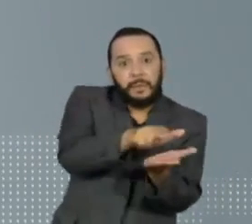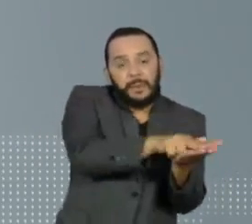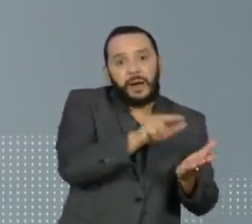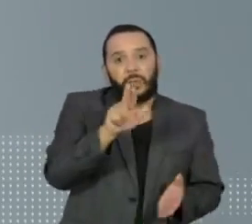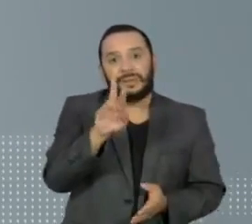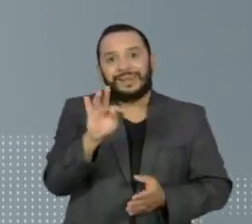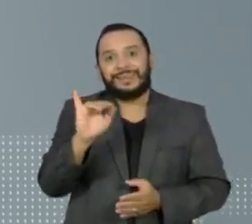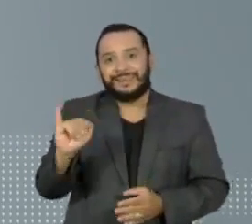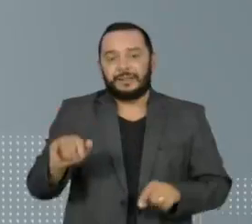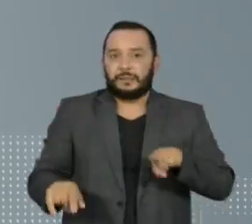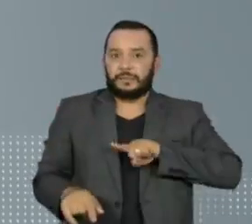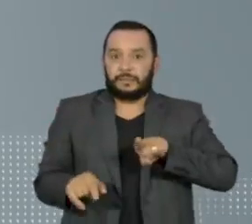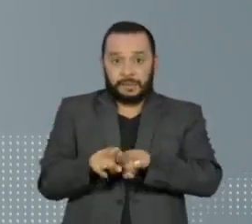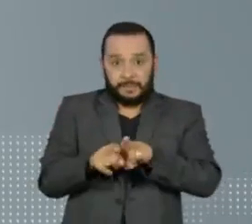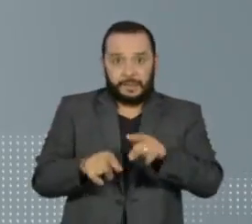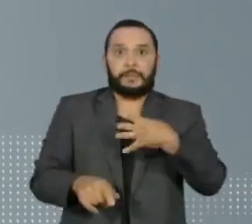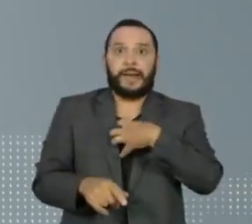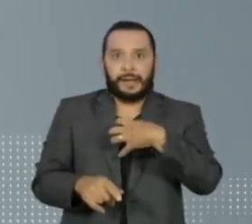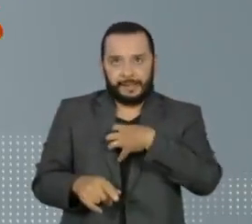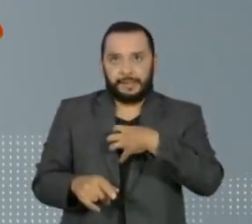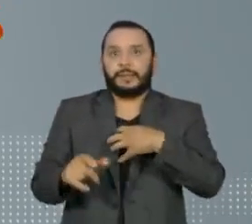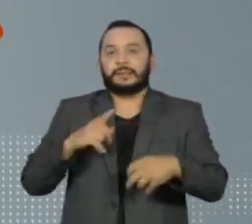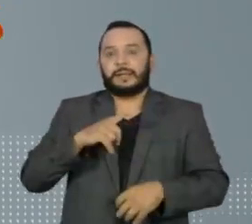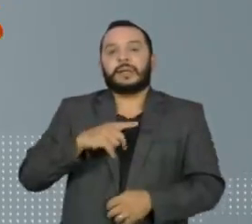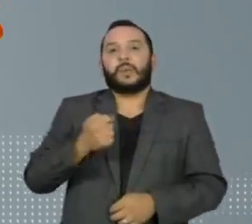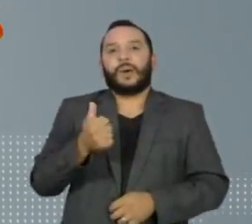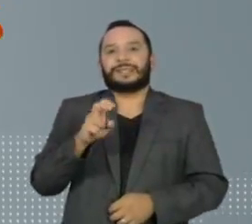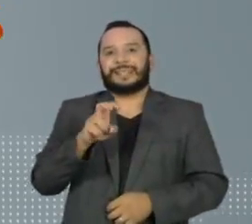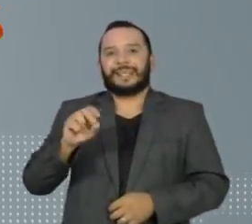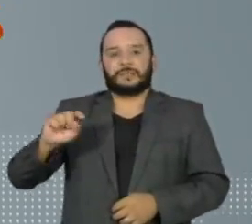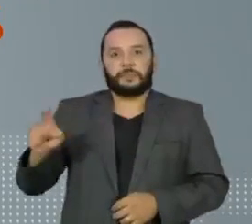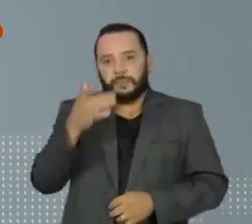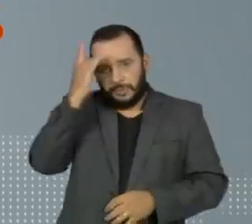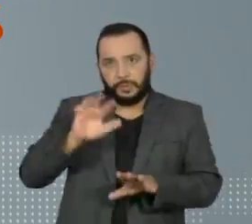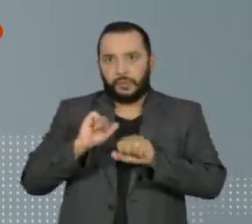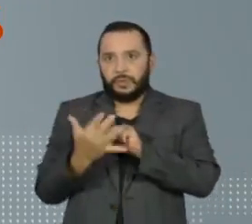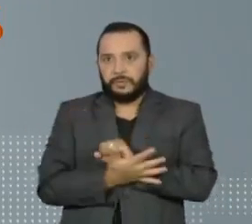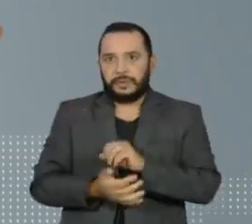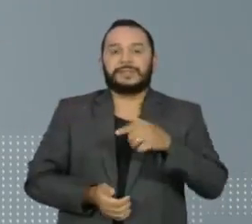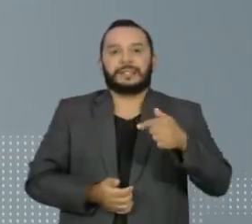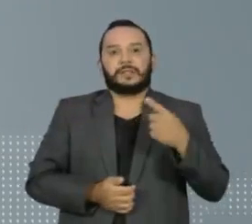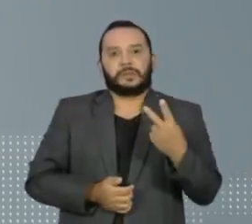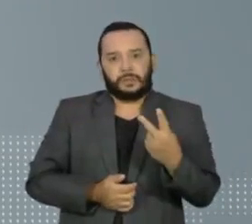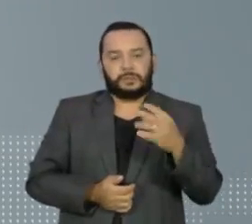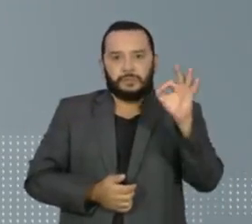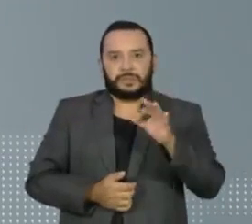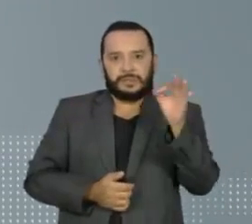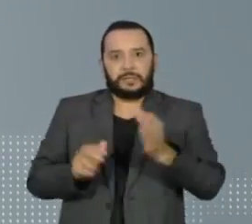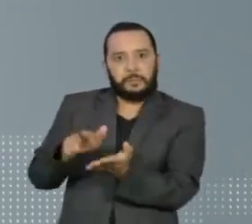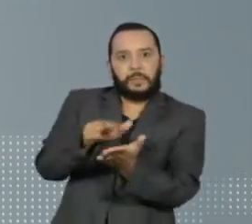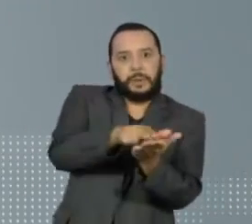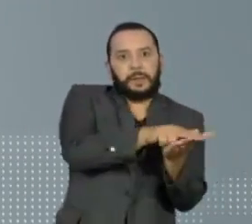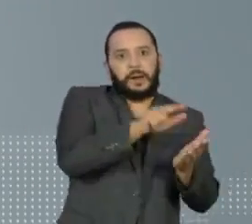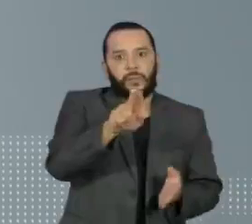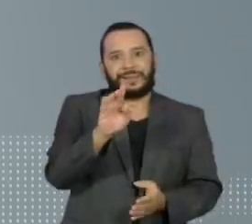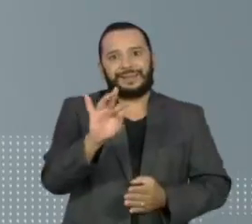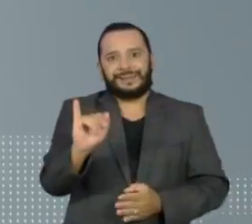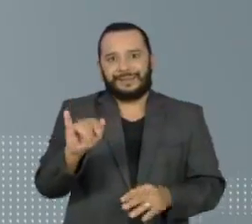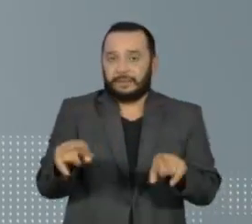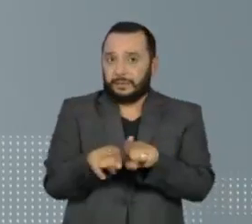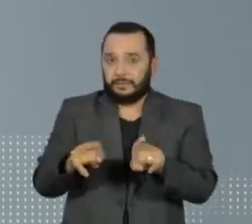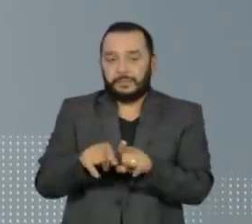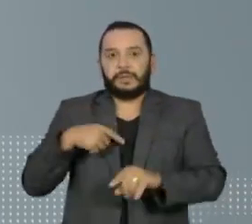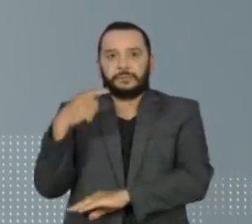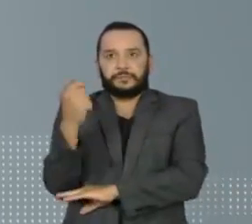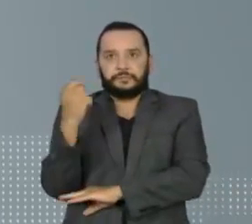tem praticamente 500 mil casos, com 72% de ocupação das UTIs. No Rio Grande do Sul, são